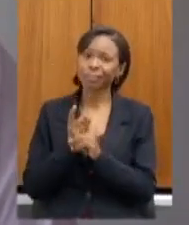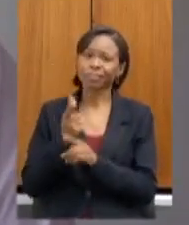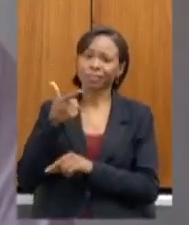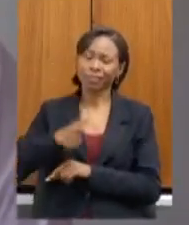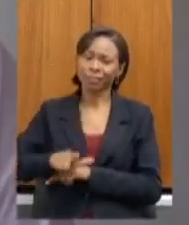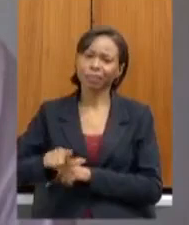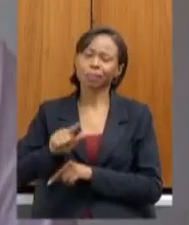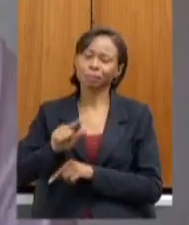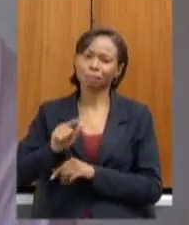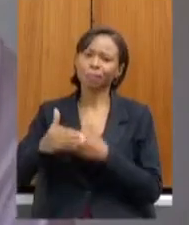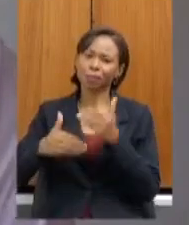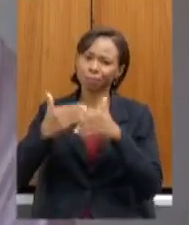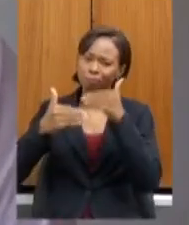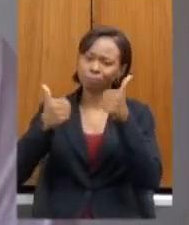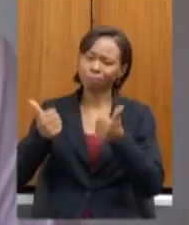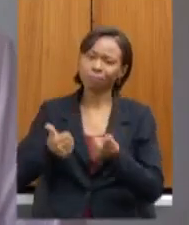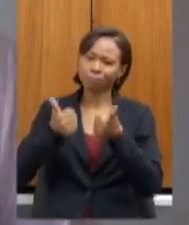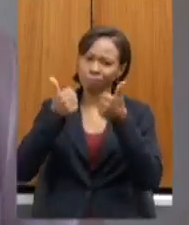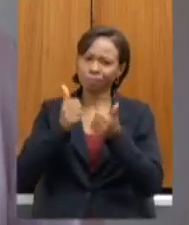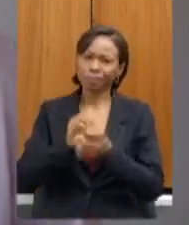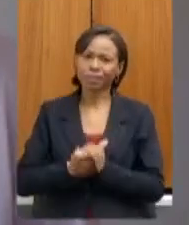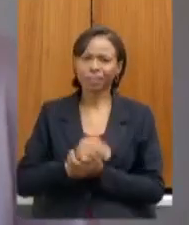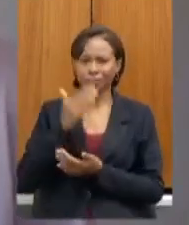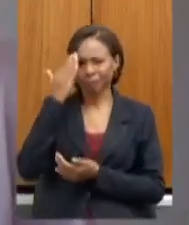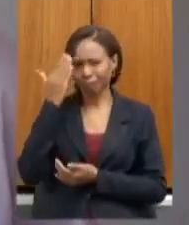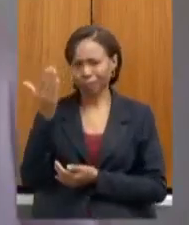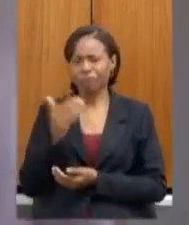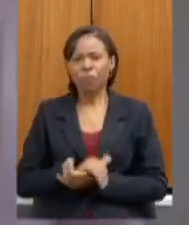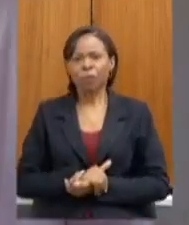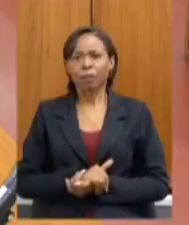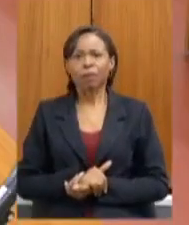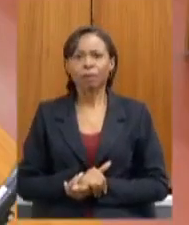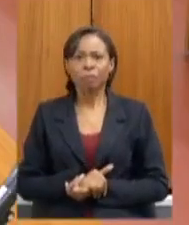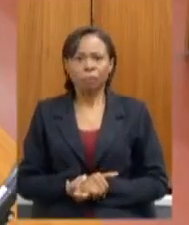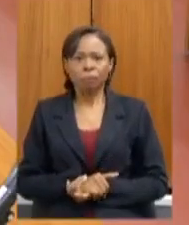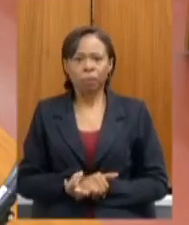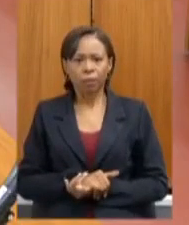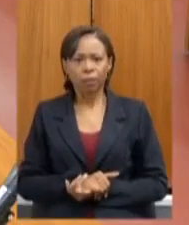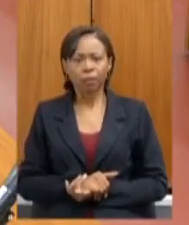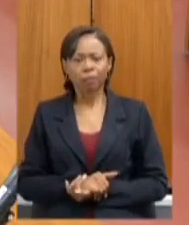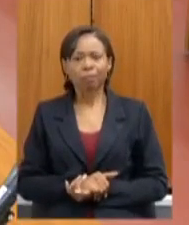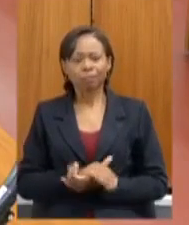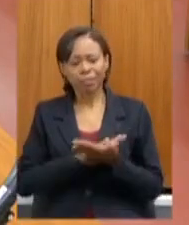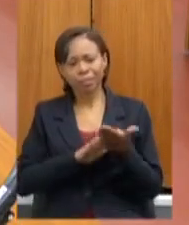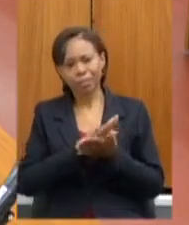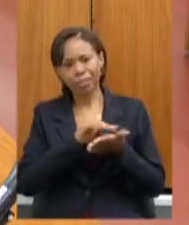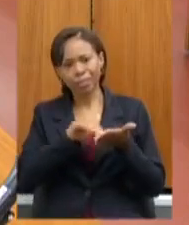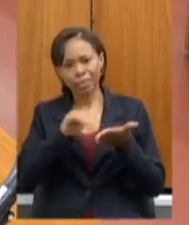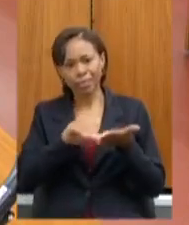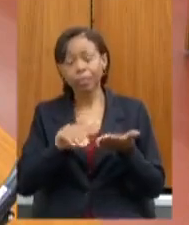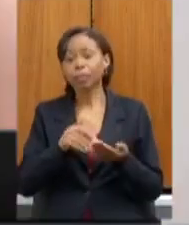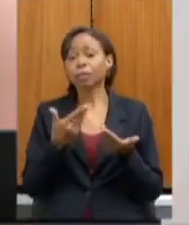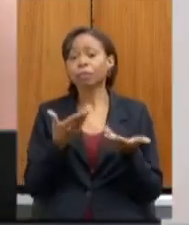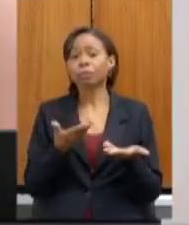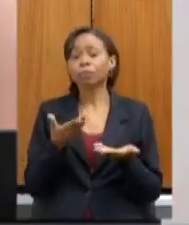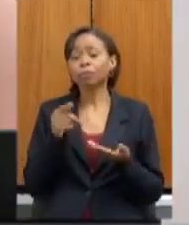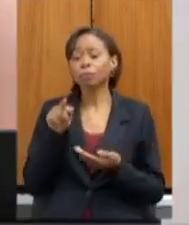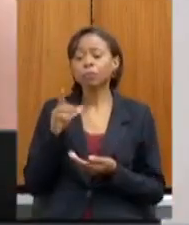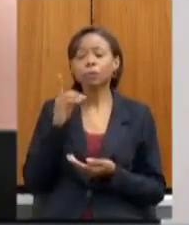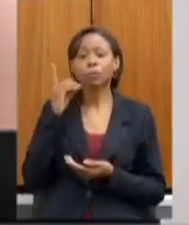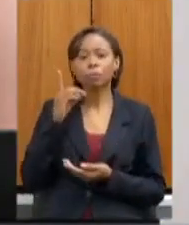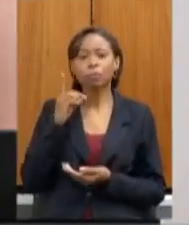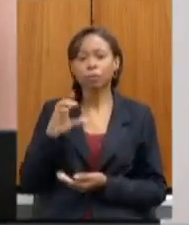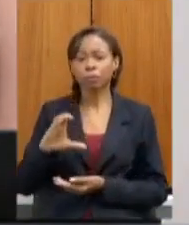caminhar com mais melhorias nesse processo muito obrigada Obrigada secretária para suas considerações deputada